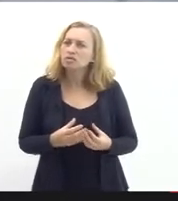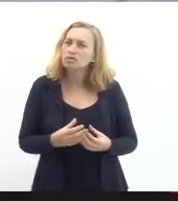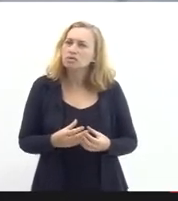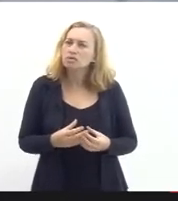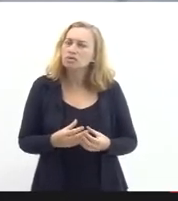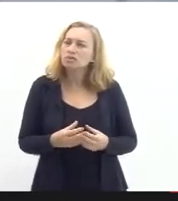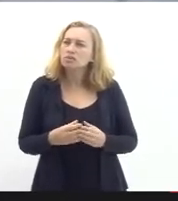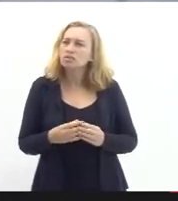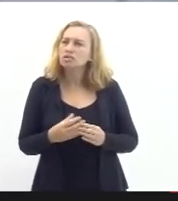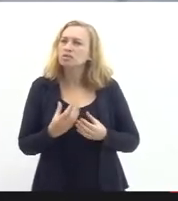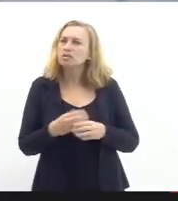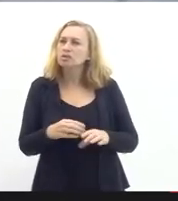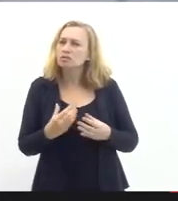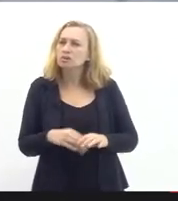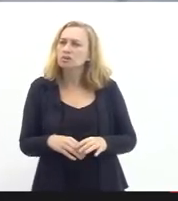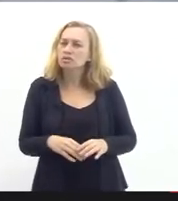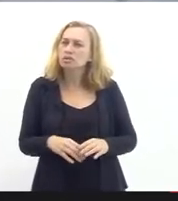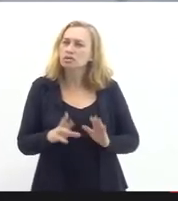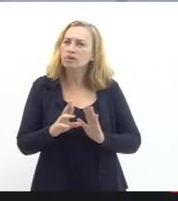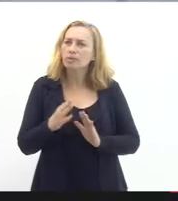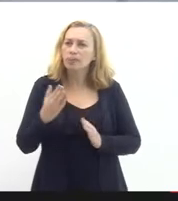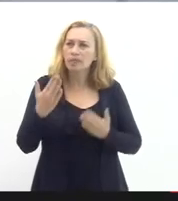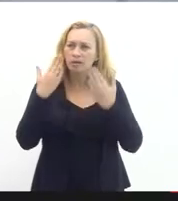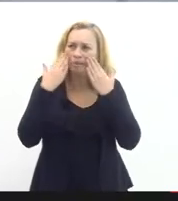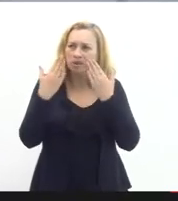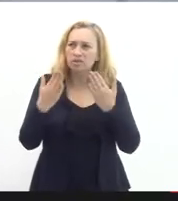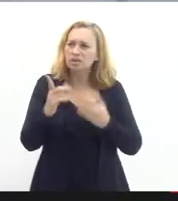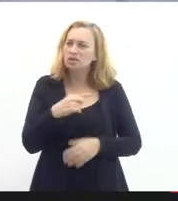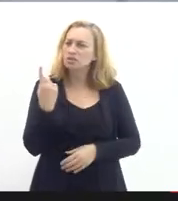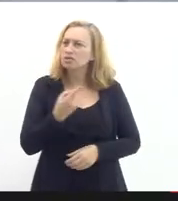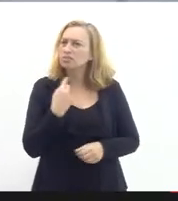apresentar também um pouco o que está sendo bem fazendo